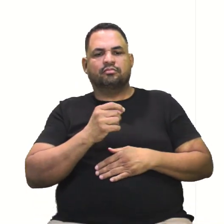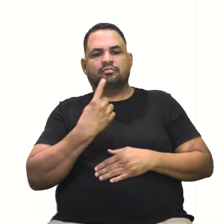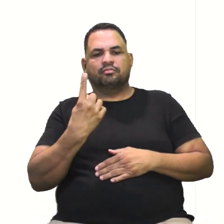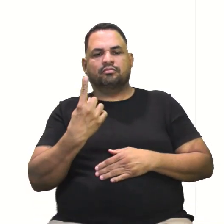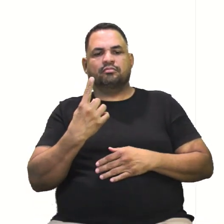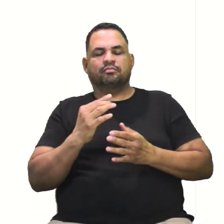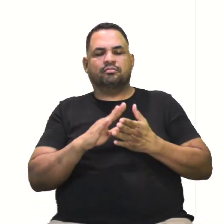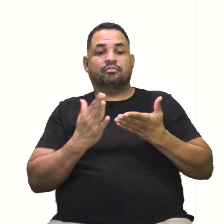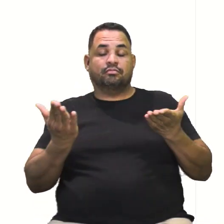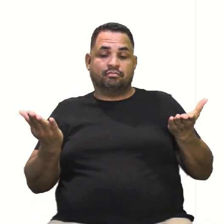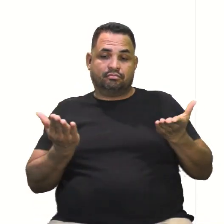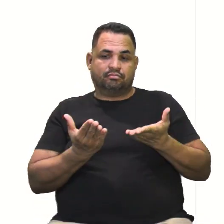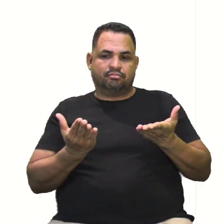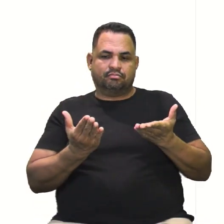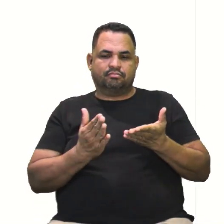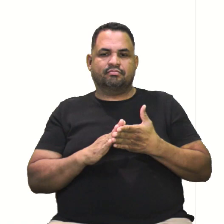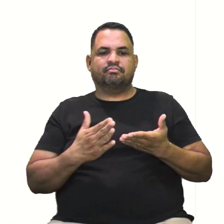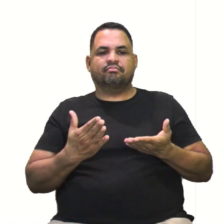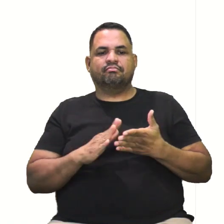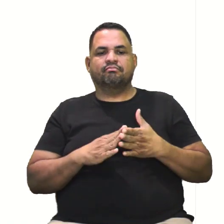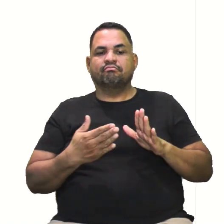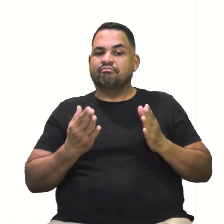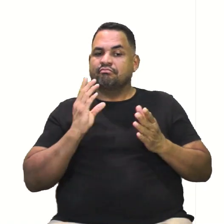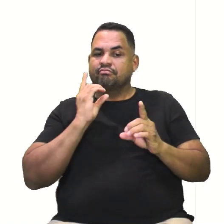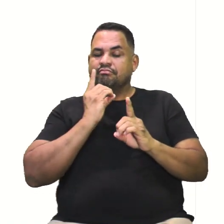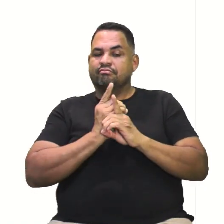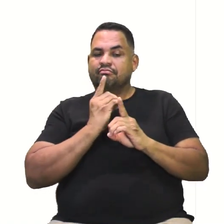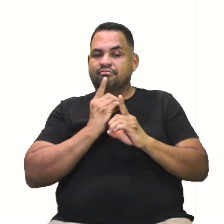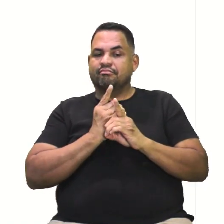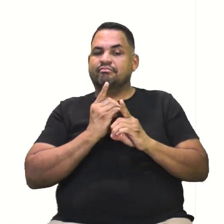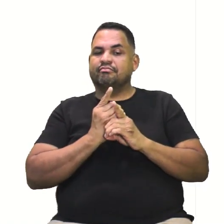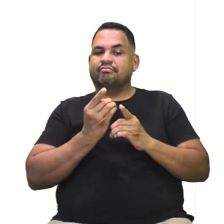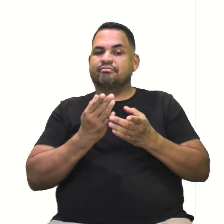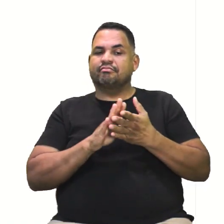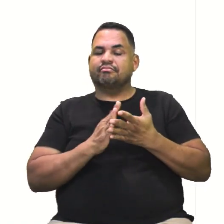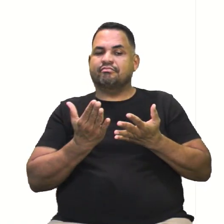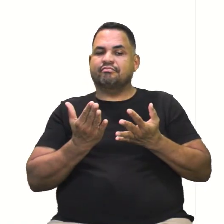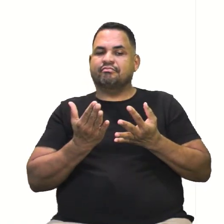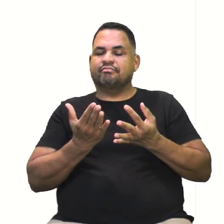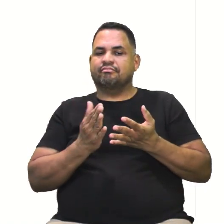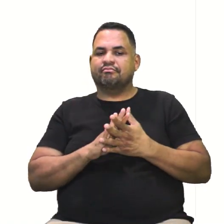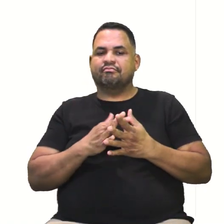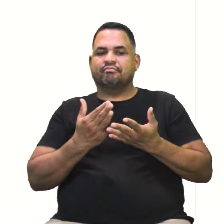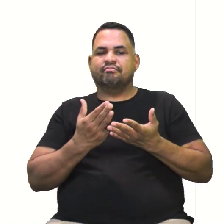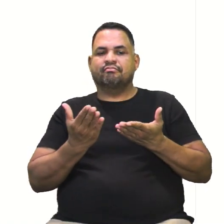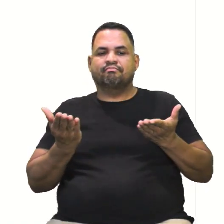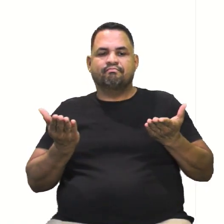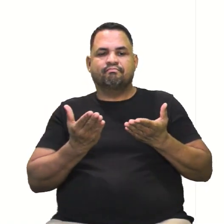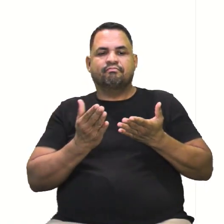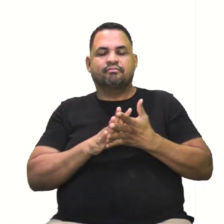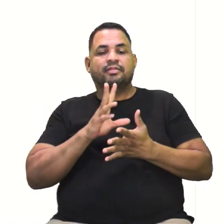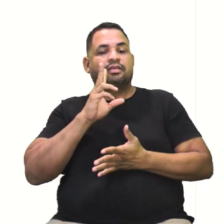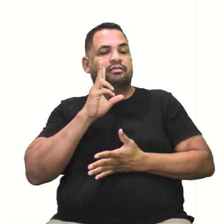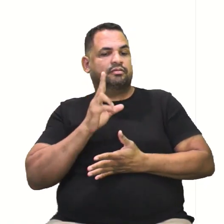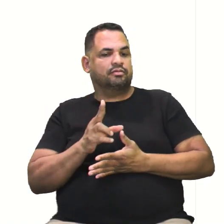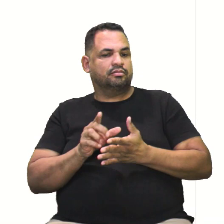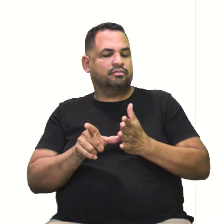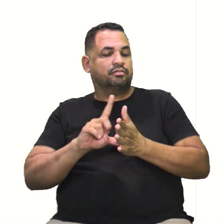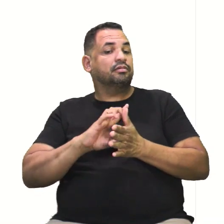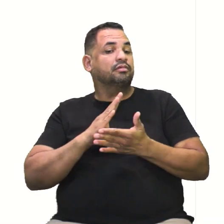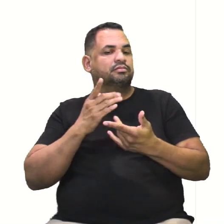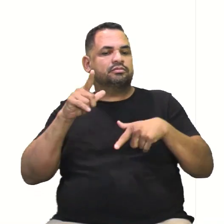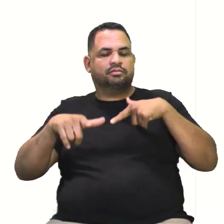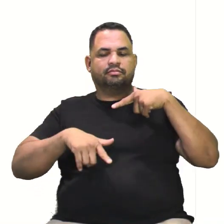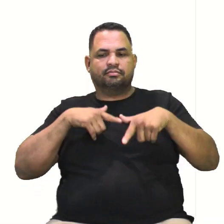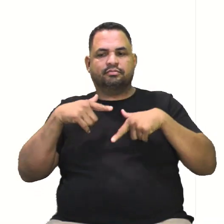a 1. Ah, então agora sim, agora chegamos numa situação semelhante ao que a gente já vinha